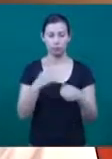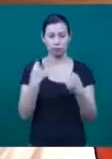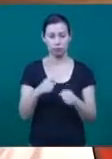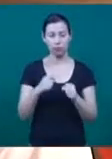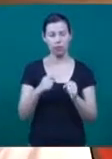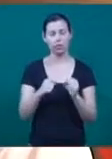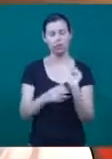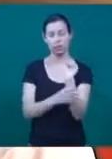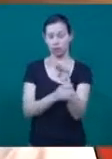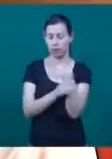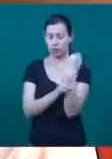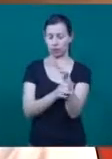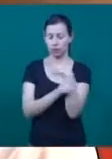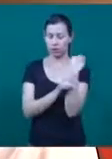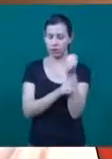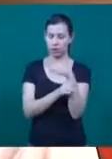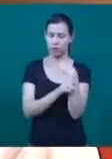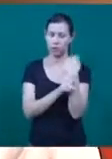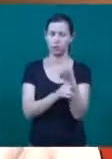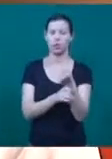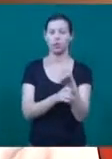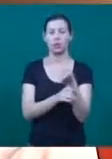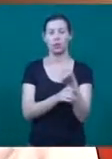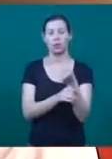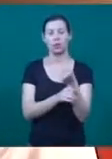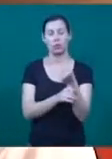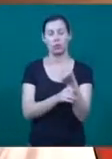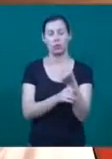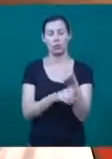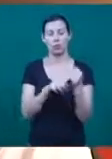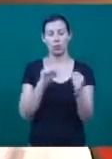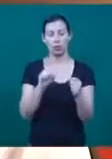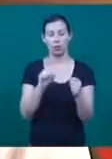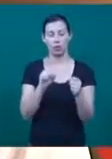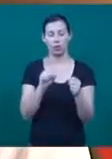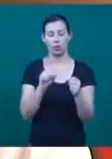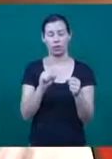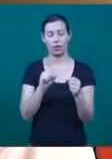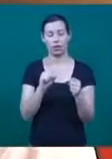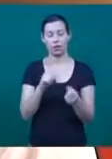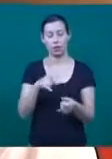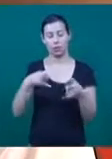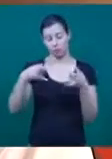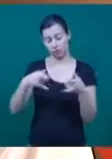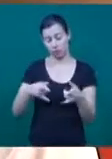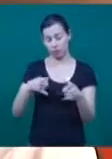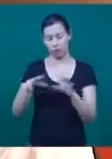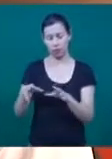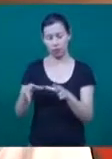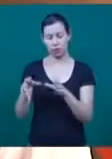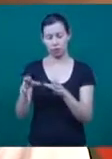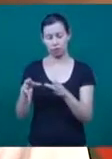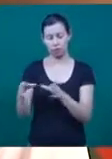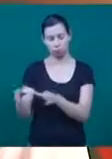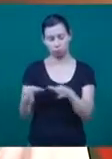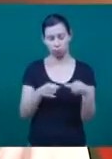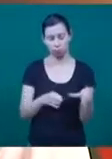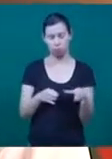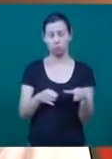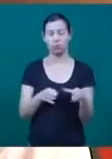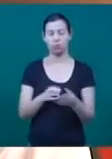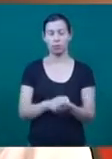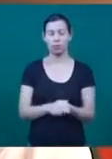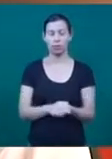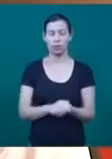fazer atividade, fisioterapia, o manejo no próprio leito, porque realmente pode desenvolver algumas